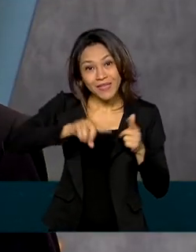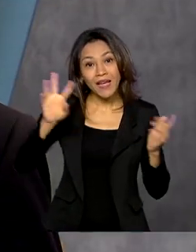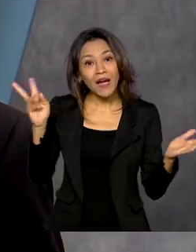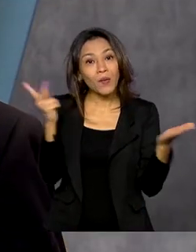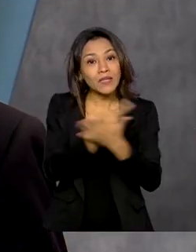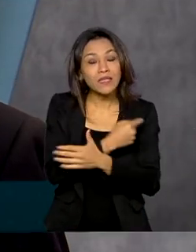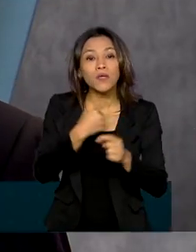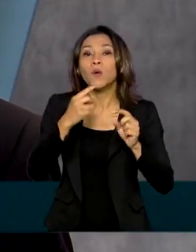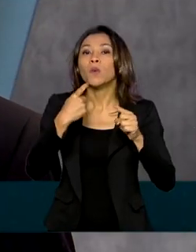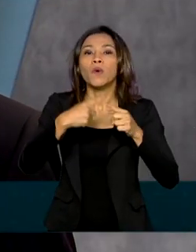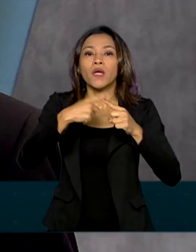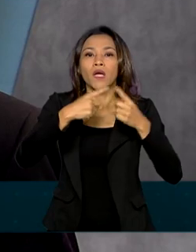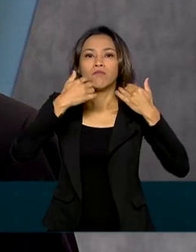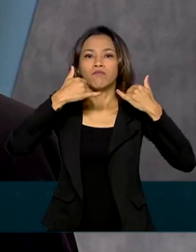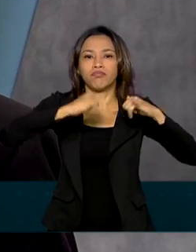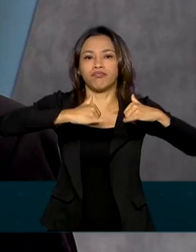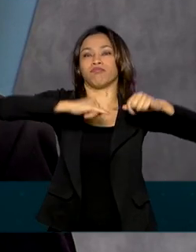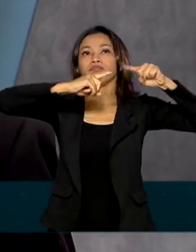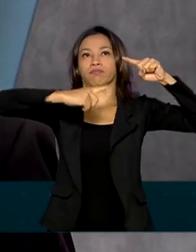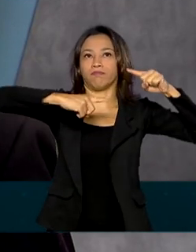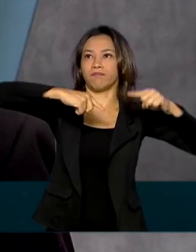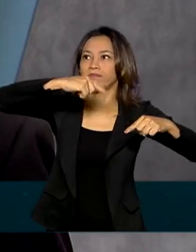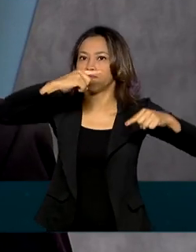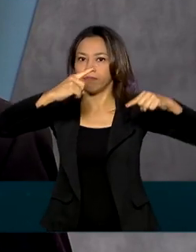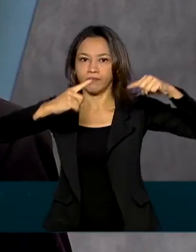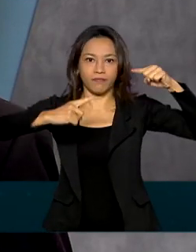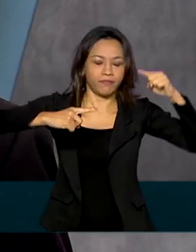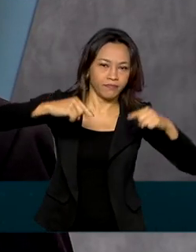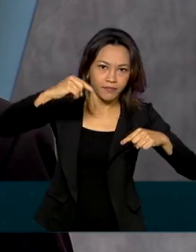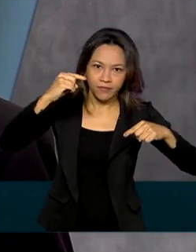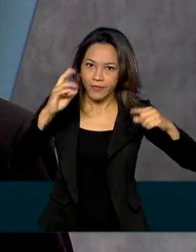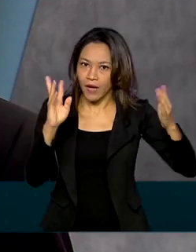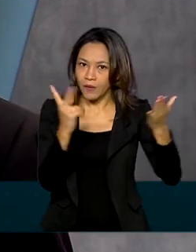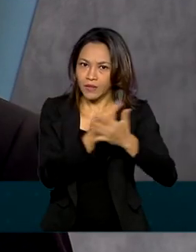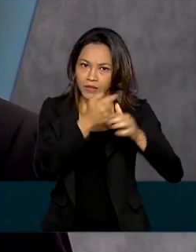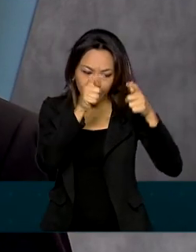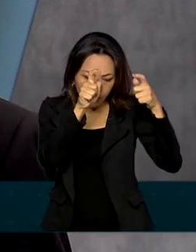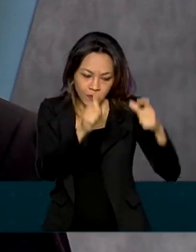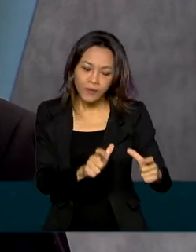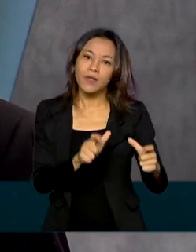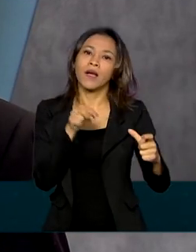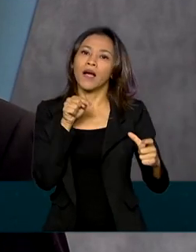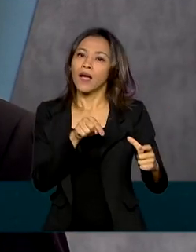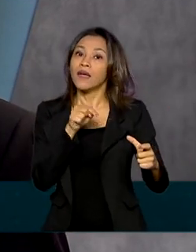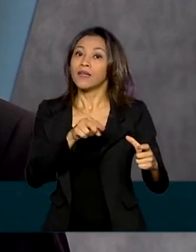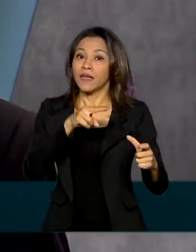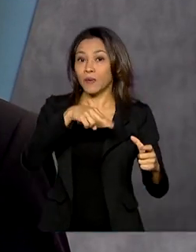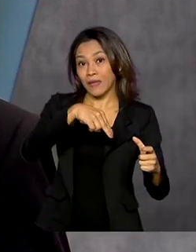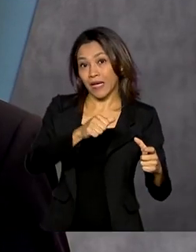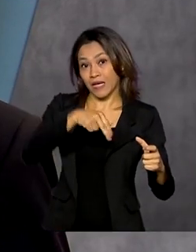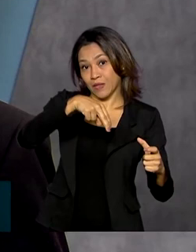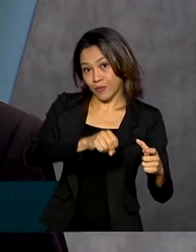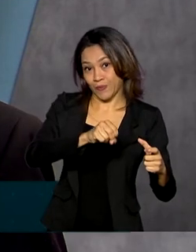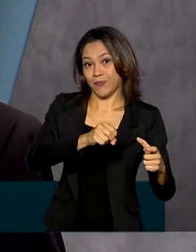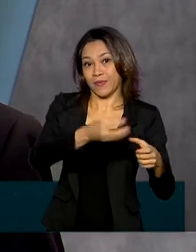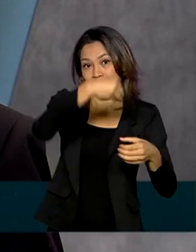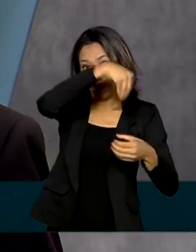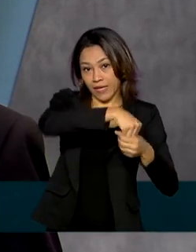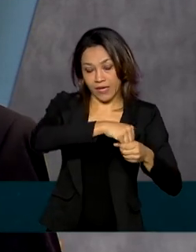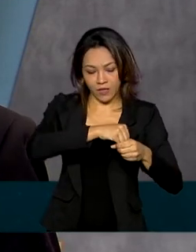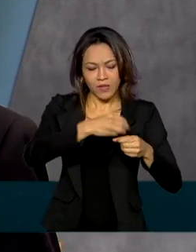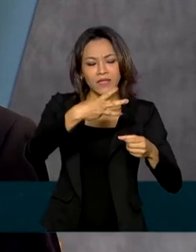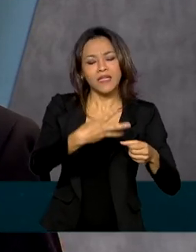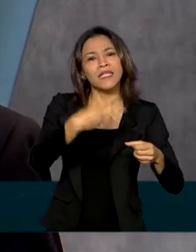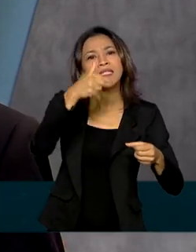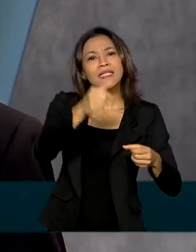uma questão de oscilação de energia, justamente no estágio Fregar, que é ali que é onde o nosso nanossat estava a bordo, justamente com outros 37